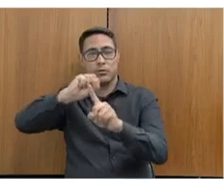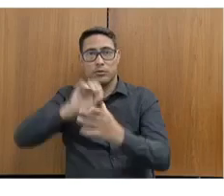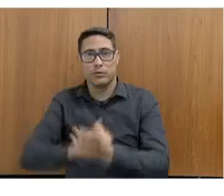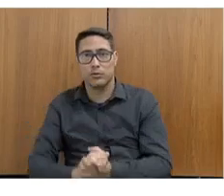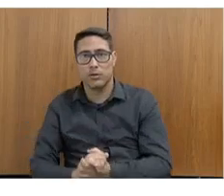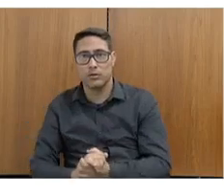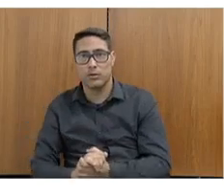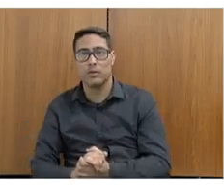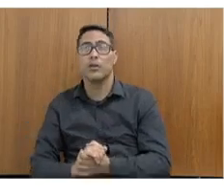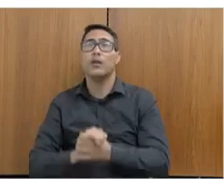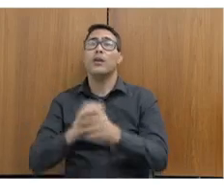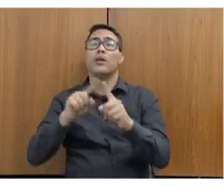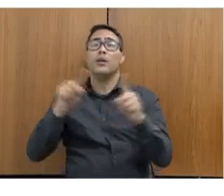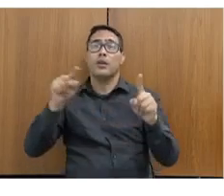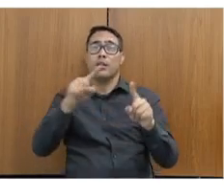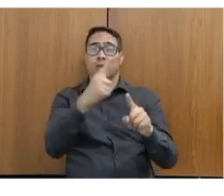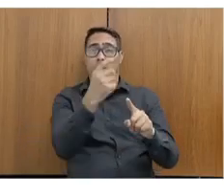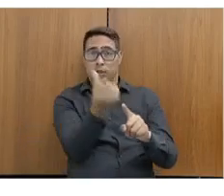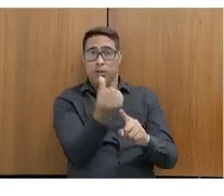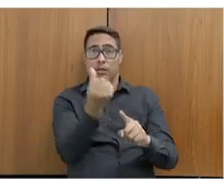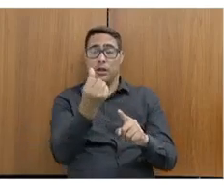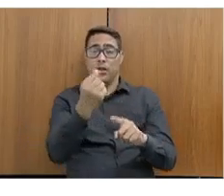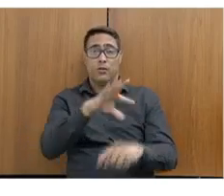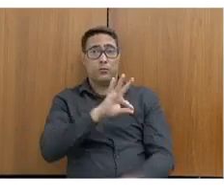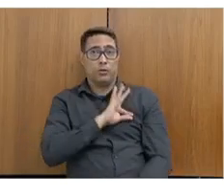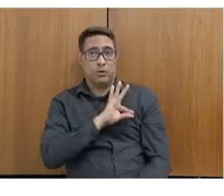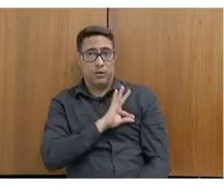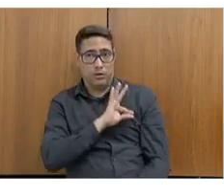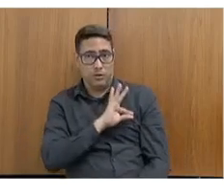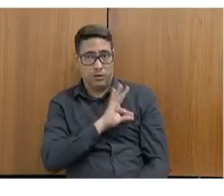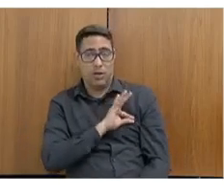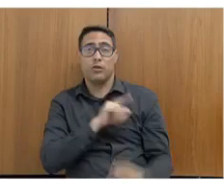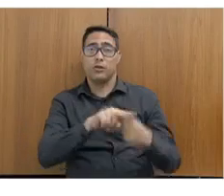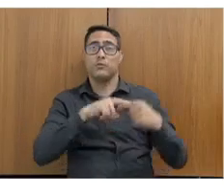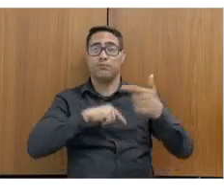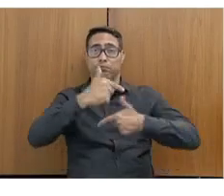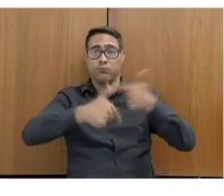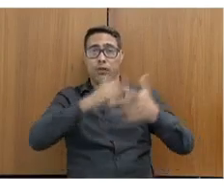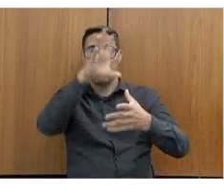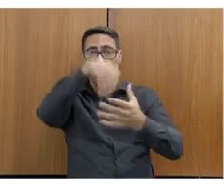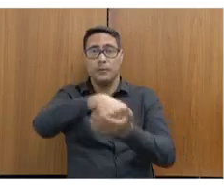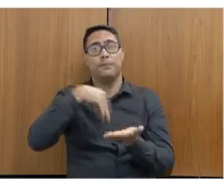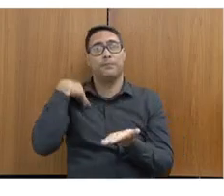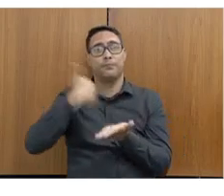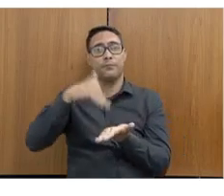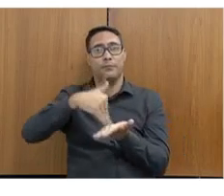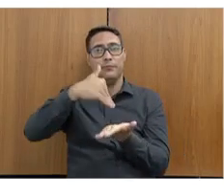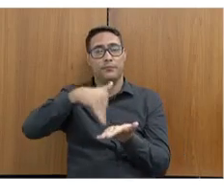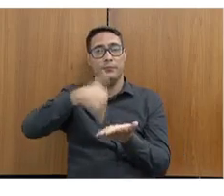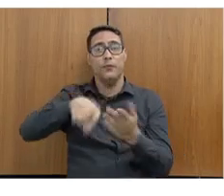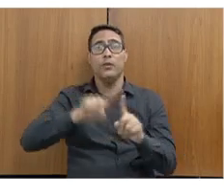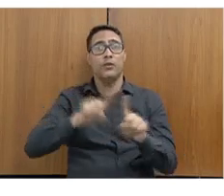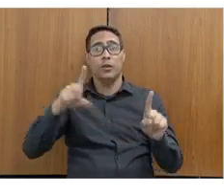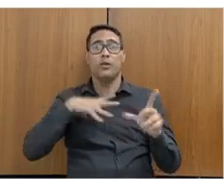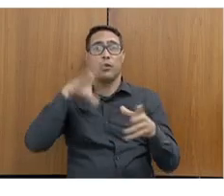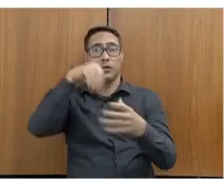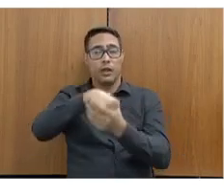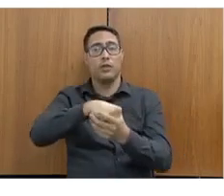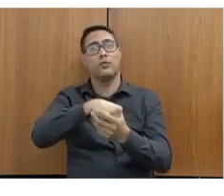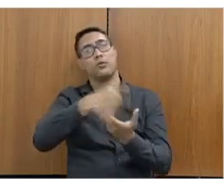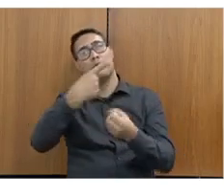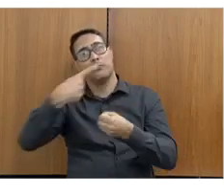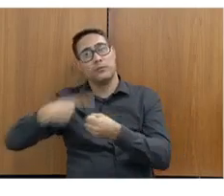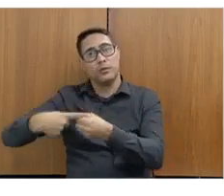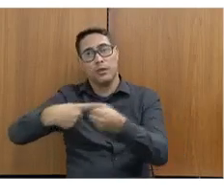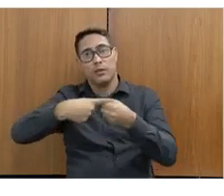Temos 626 policiais, penais e agentes de segurança e sócio-educativos em exercícios na cidade administrativa. Não só na cidade administrativa, na verdade,